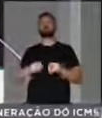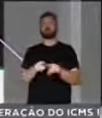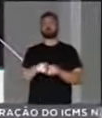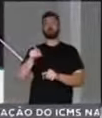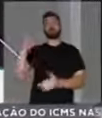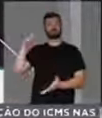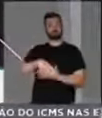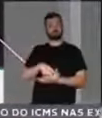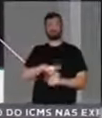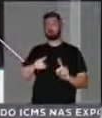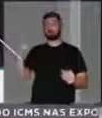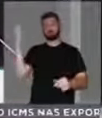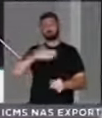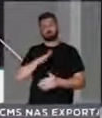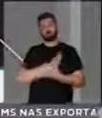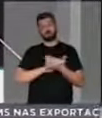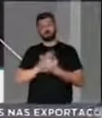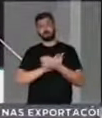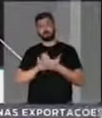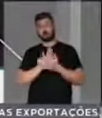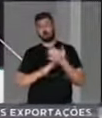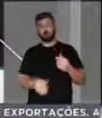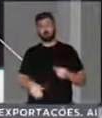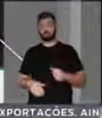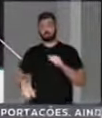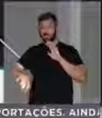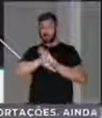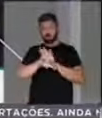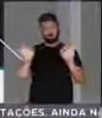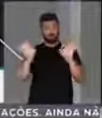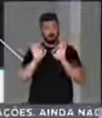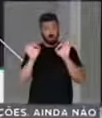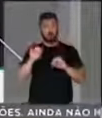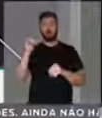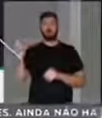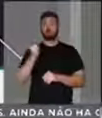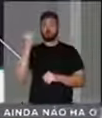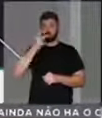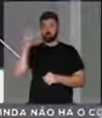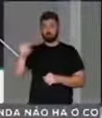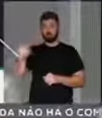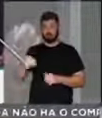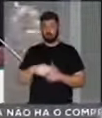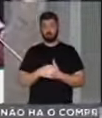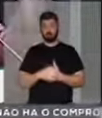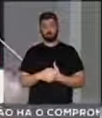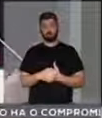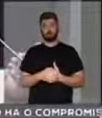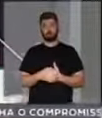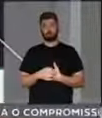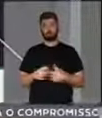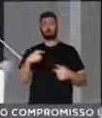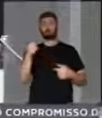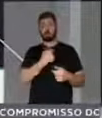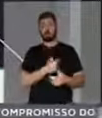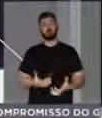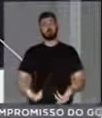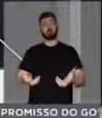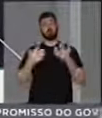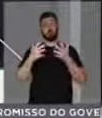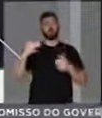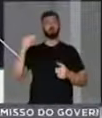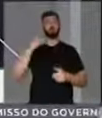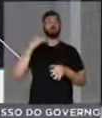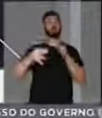condenado sem prova e sem crime. Isso é muito importante. E nós queremos que o